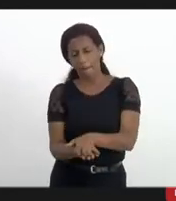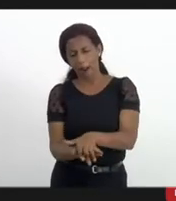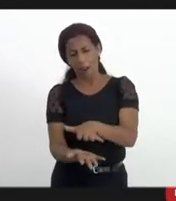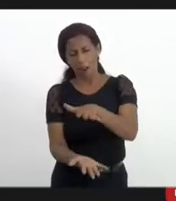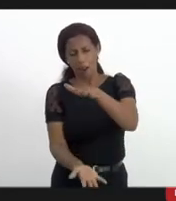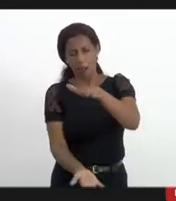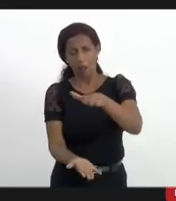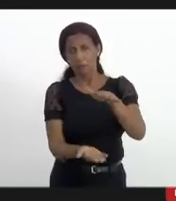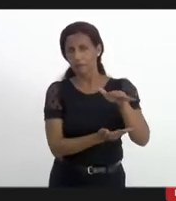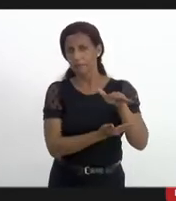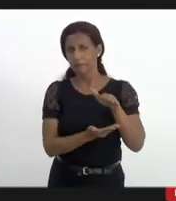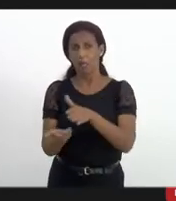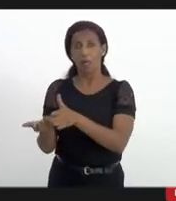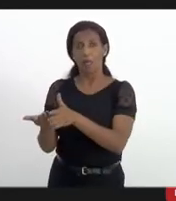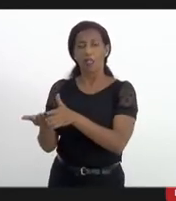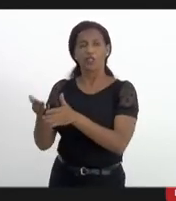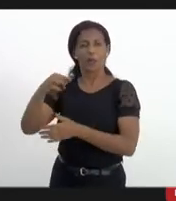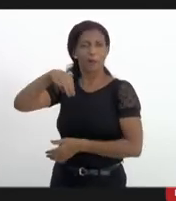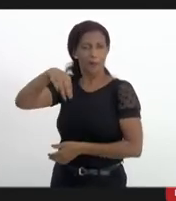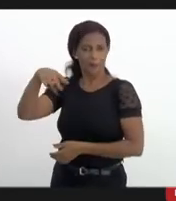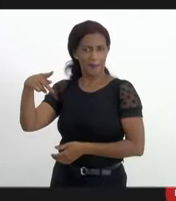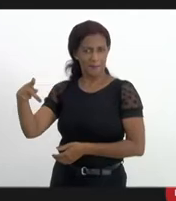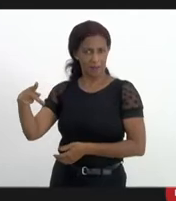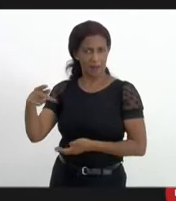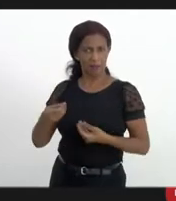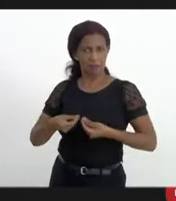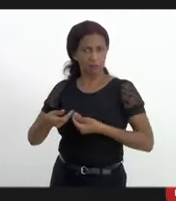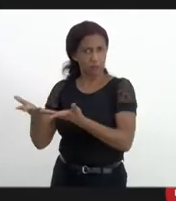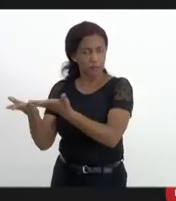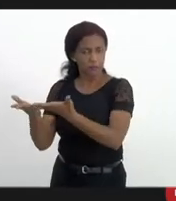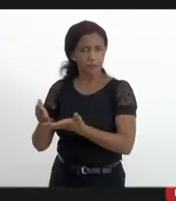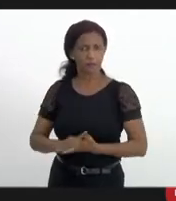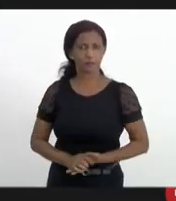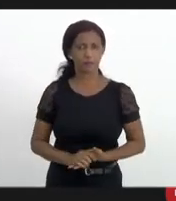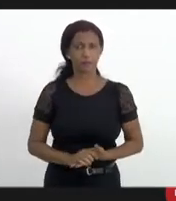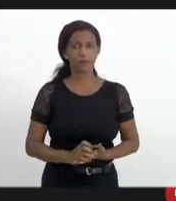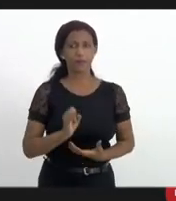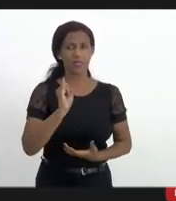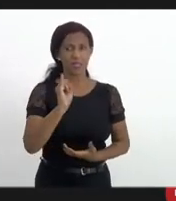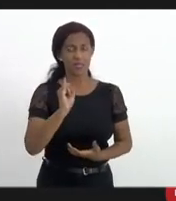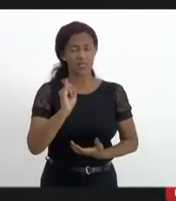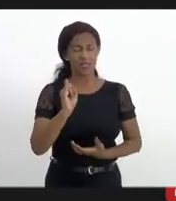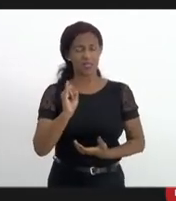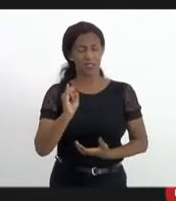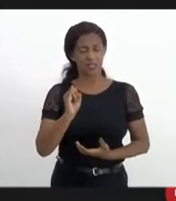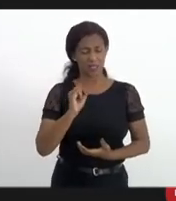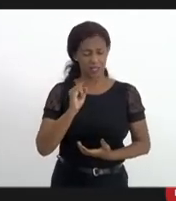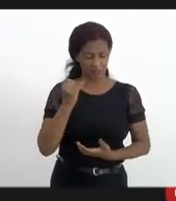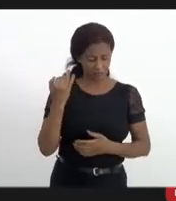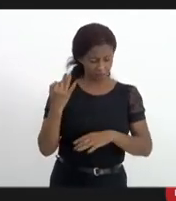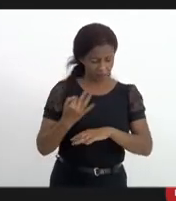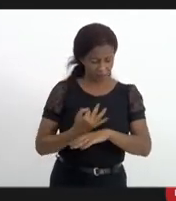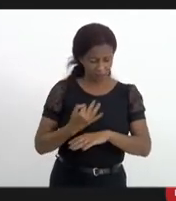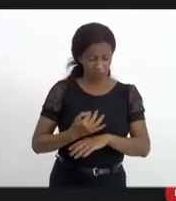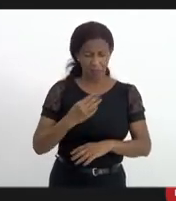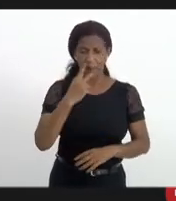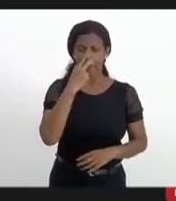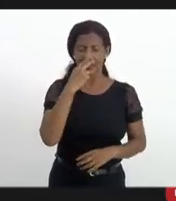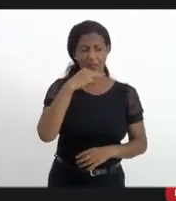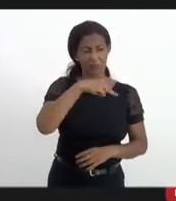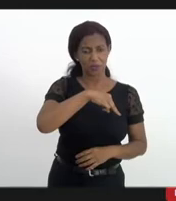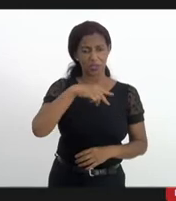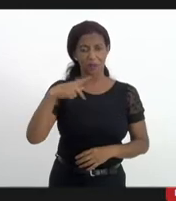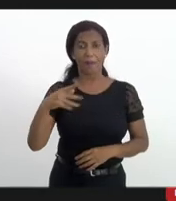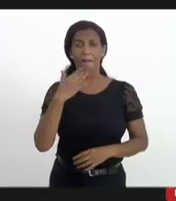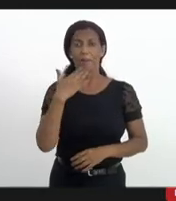realizadas, encaminhados para o Ministério Público. Salvo engano, eu li uma notícia ontem em que o Ministério Público teria pedido